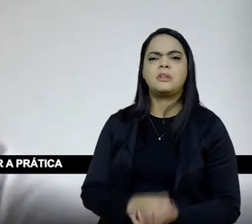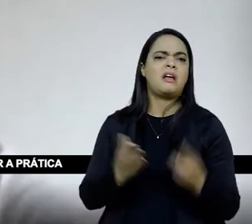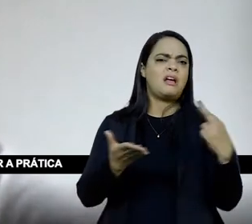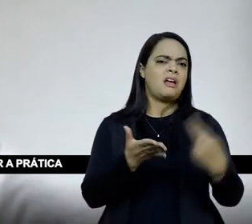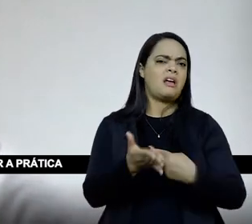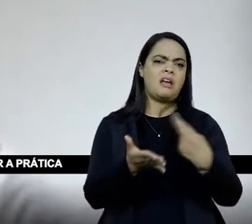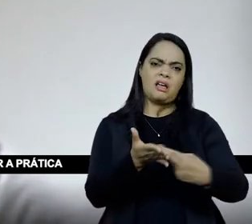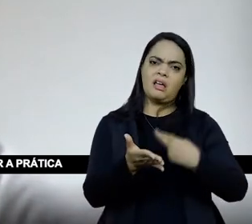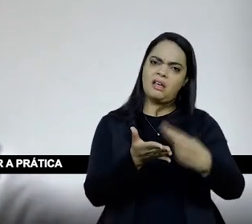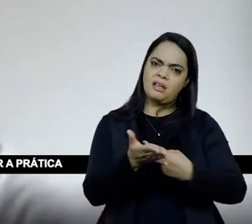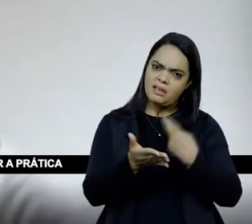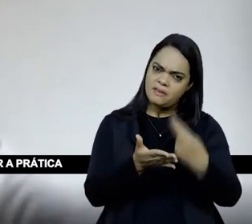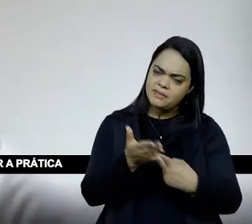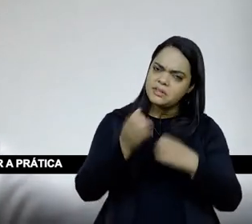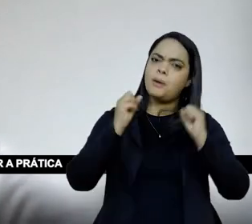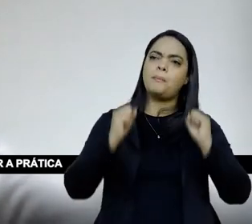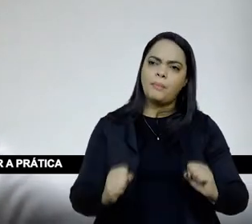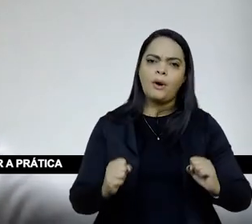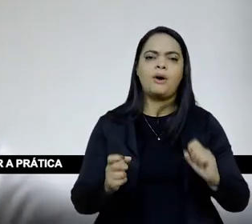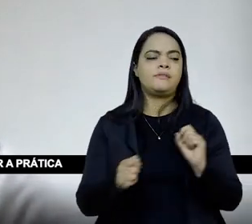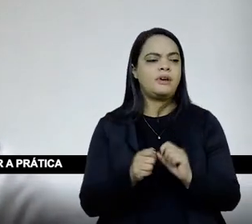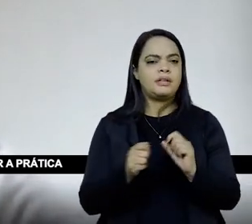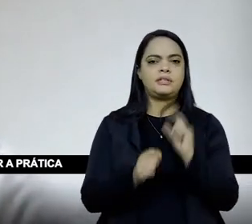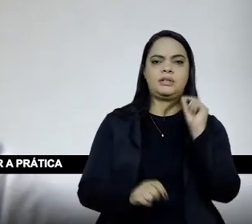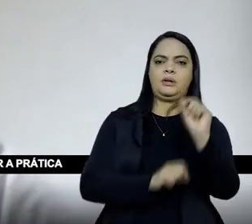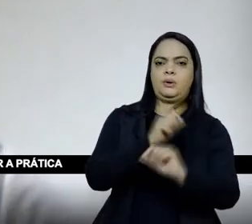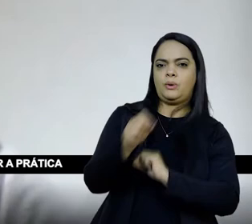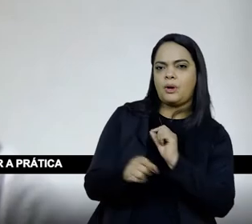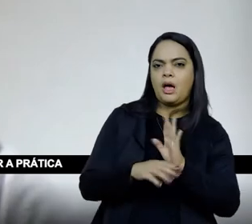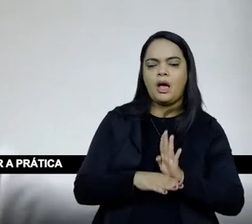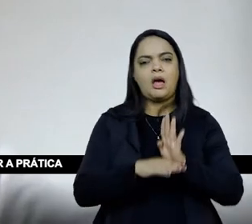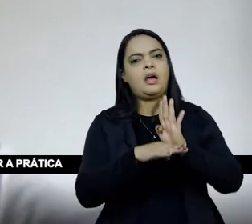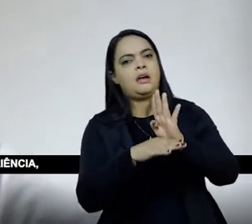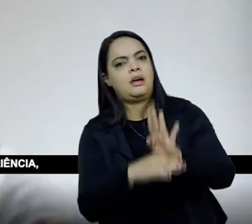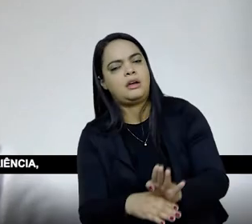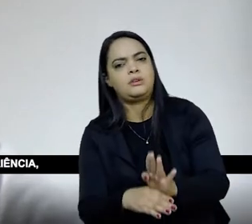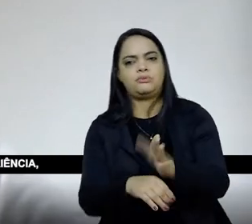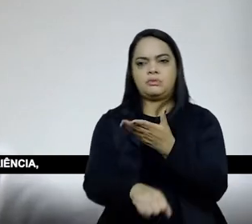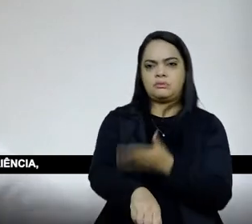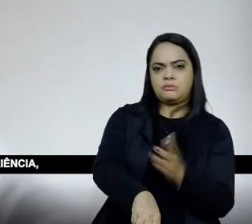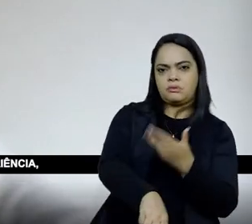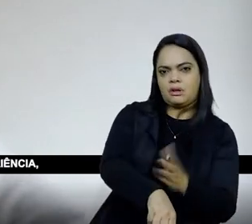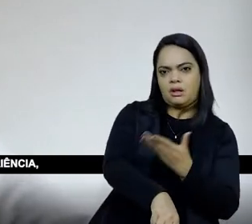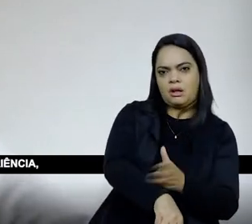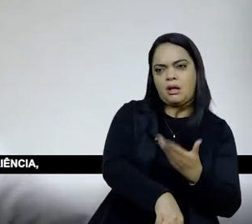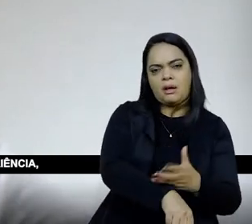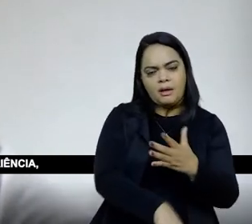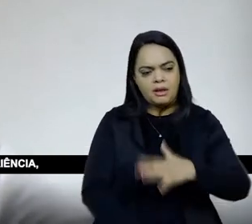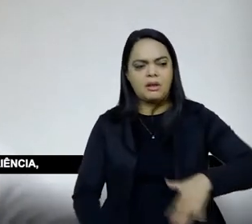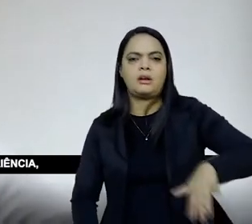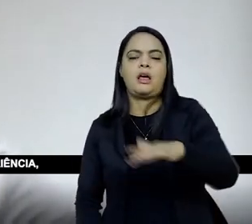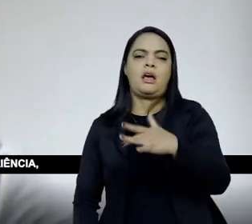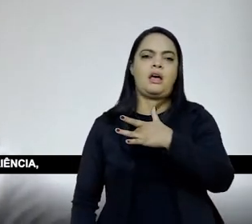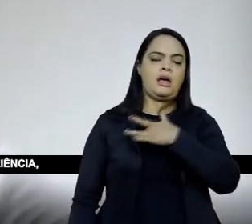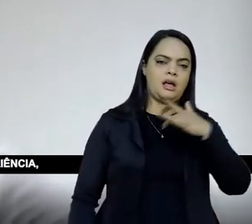podem cumprir mais esse papel de sustentar, ajudar a sustentar a prática dentro da sala de aula, mas